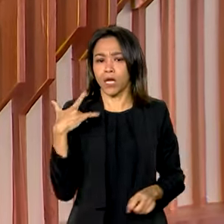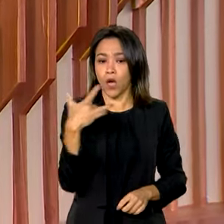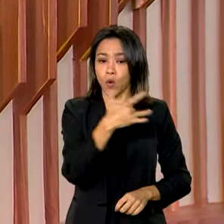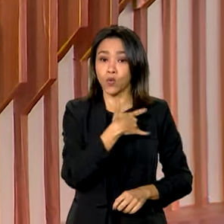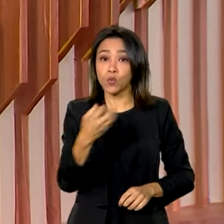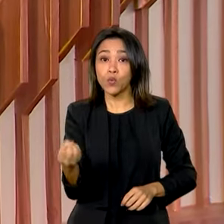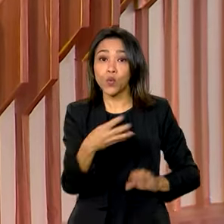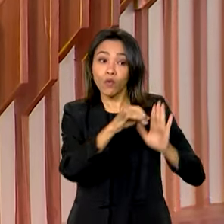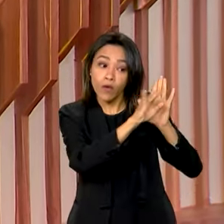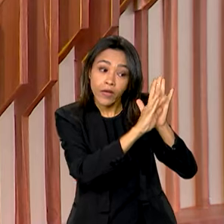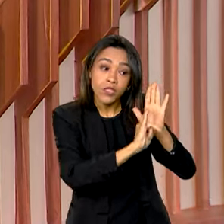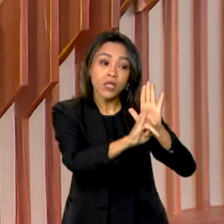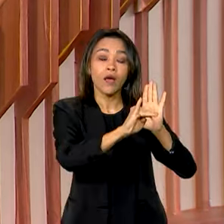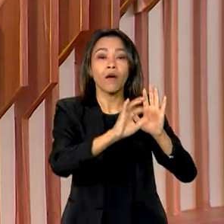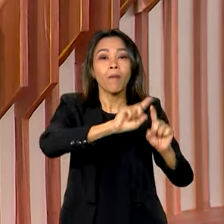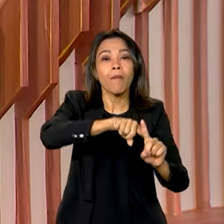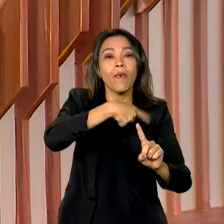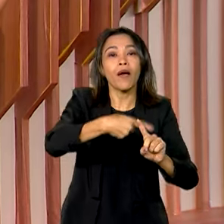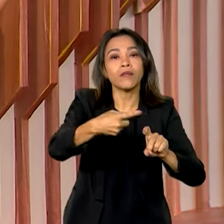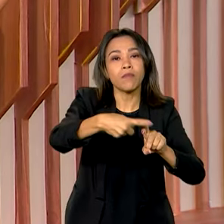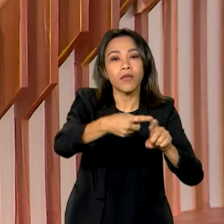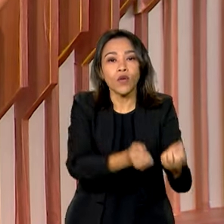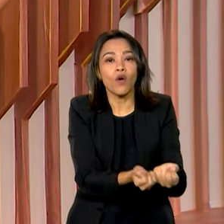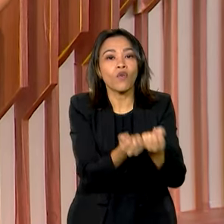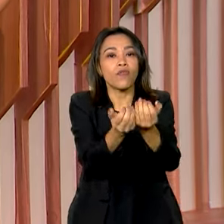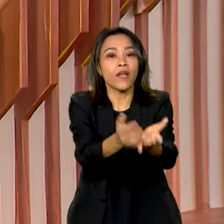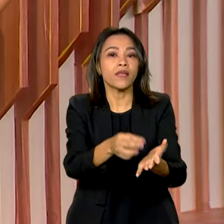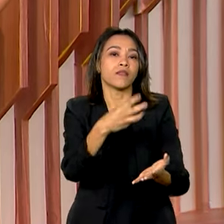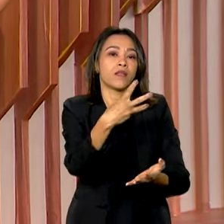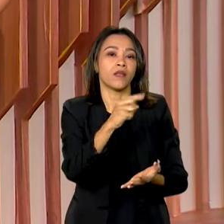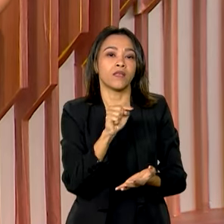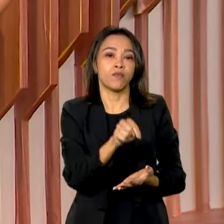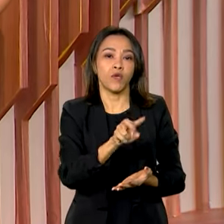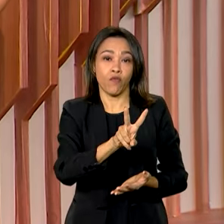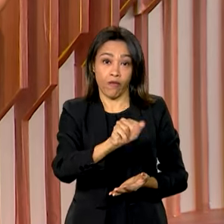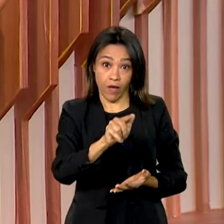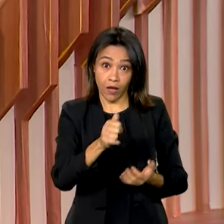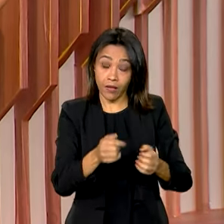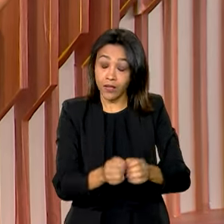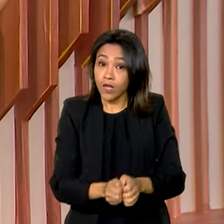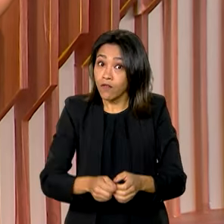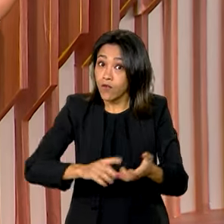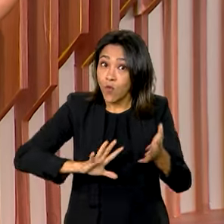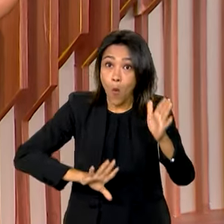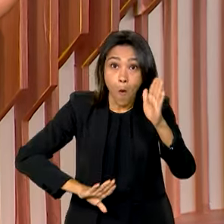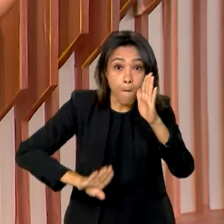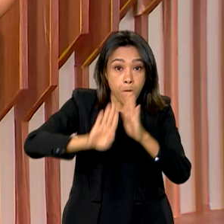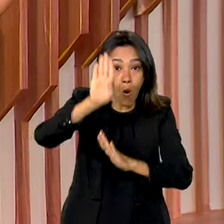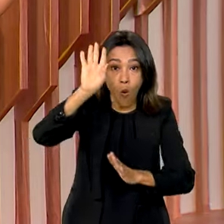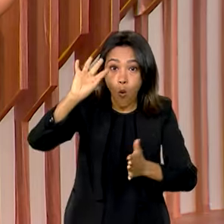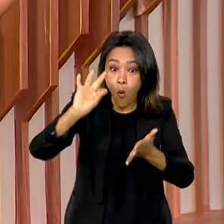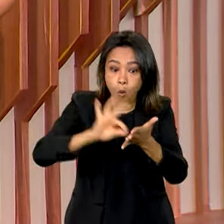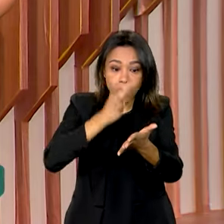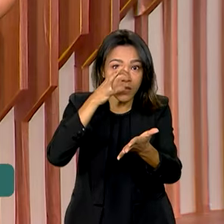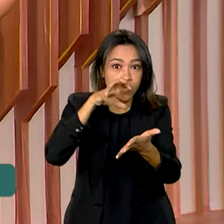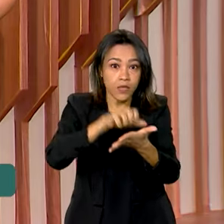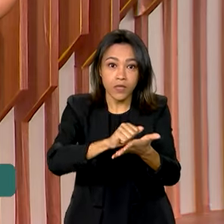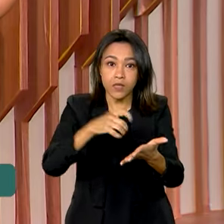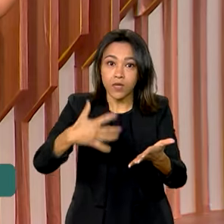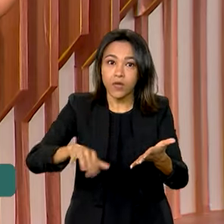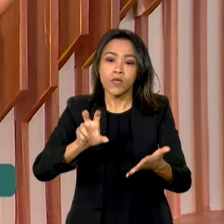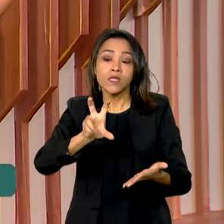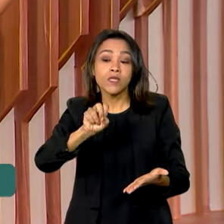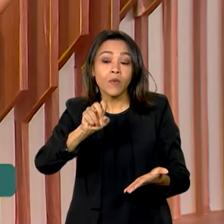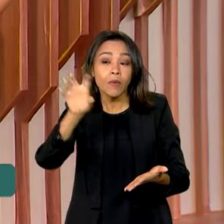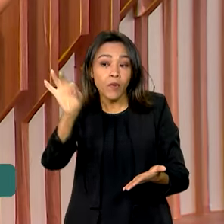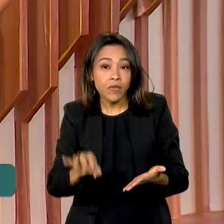programa Mais Médicos, que oferece mais de 3 mil vagas, teve recorde de inscrições. Quase 50% dos participantes